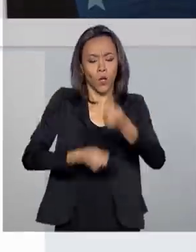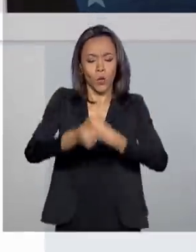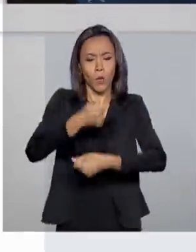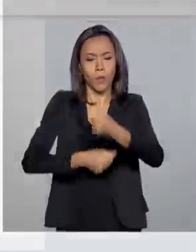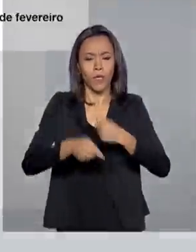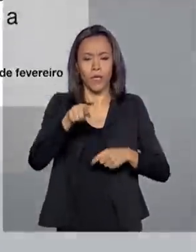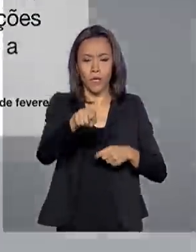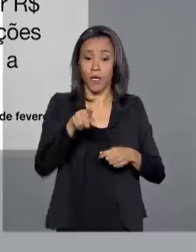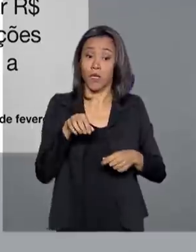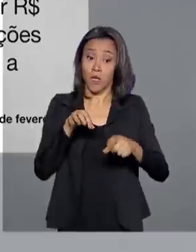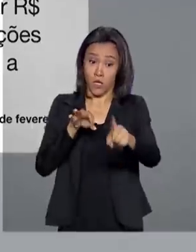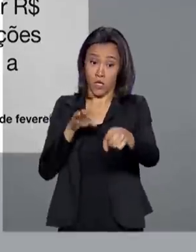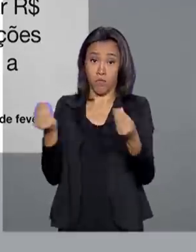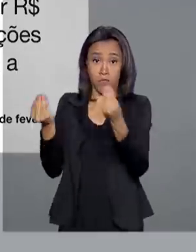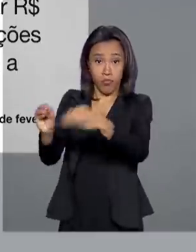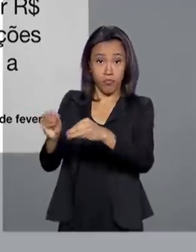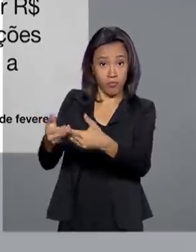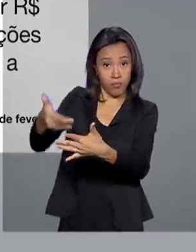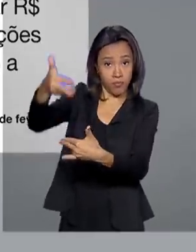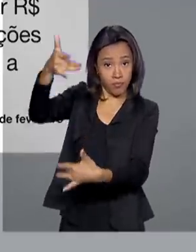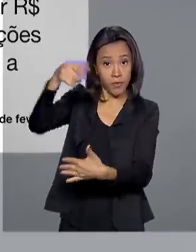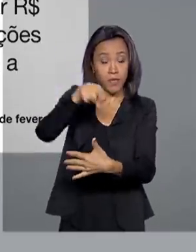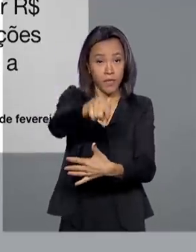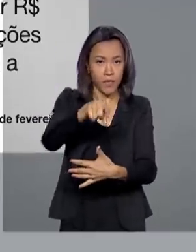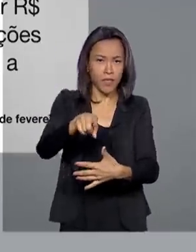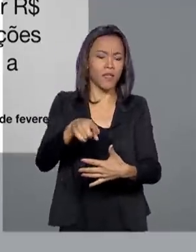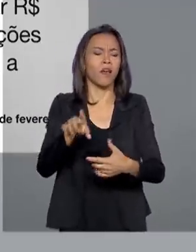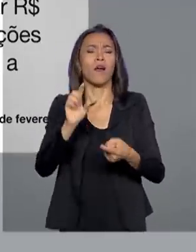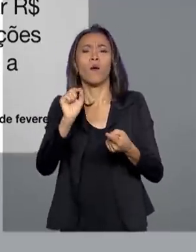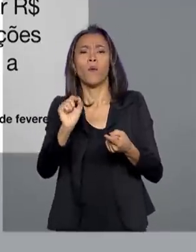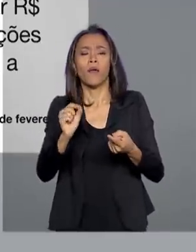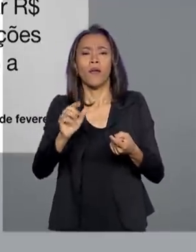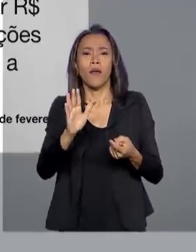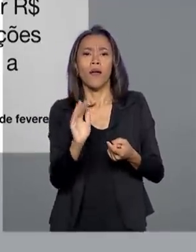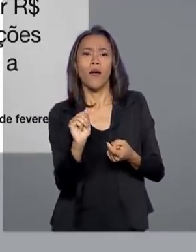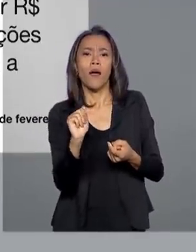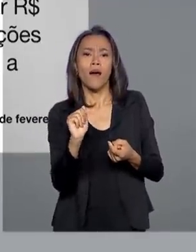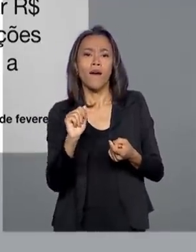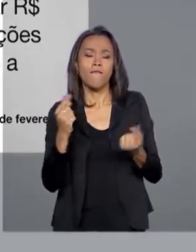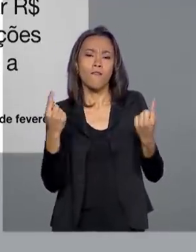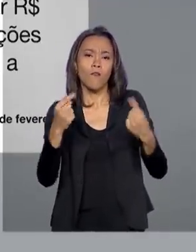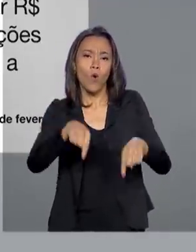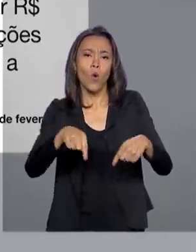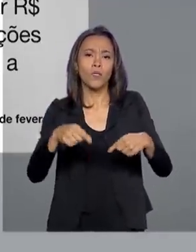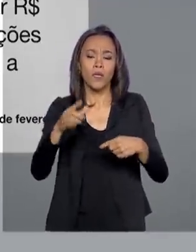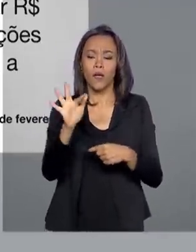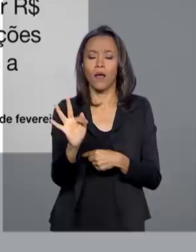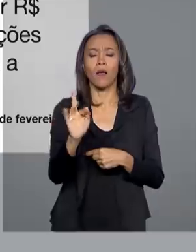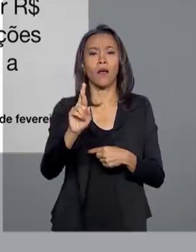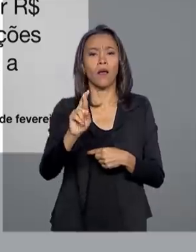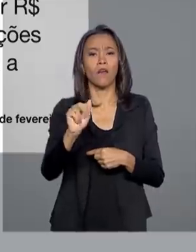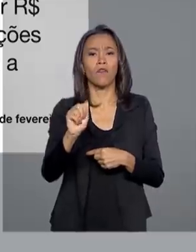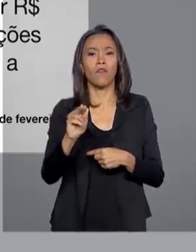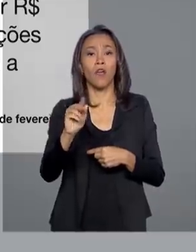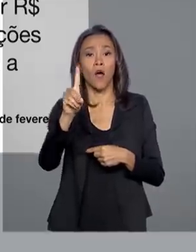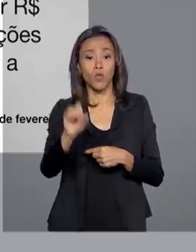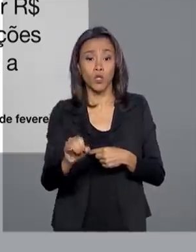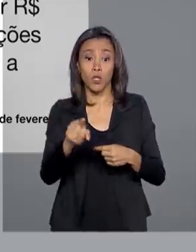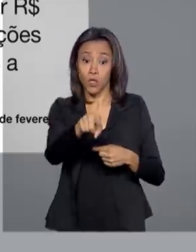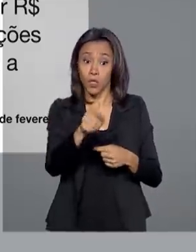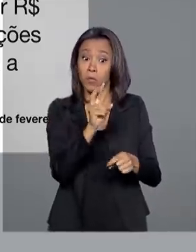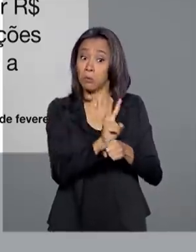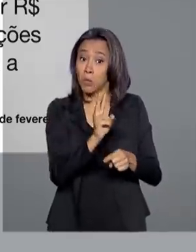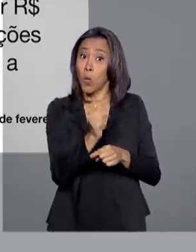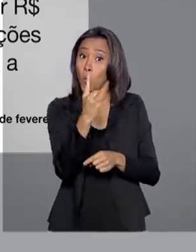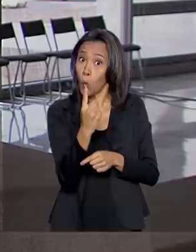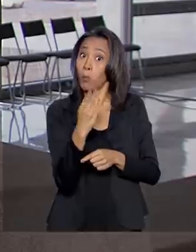sociais que as operações antifraude economizaram para o país quase um bilhão de reais no ano passado.